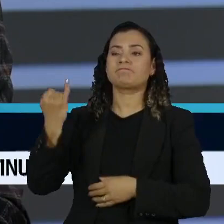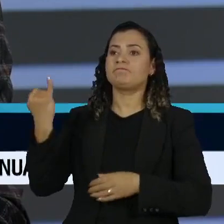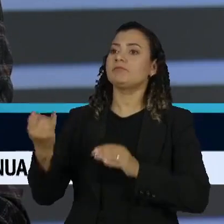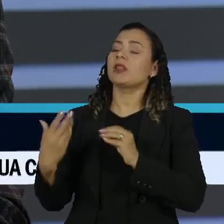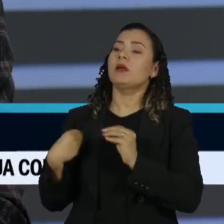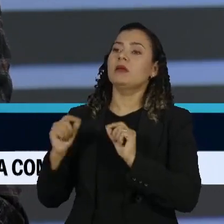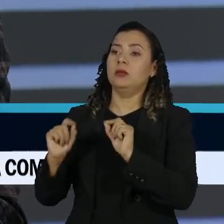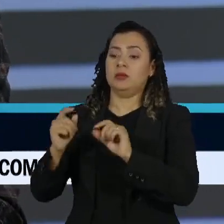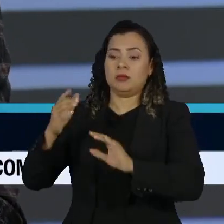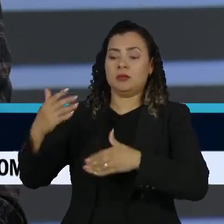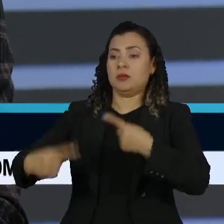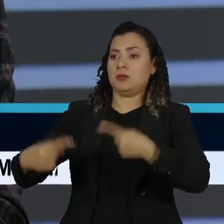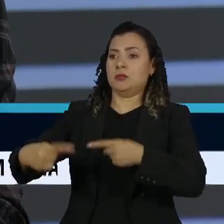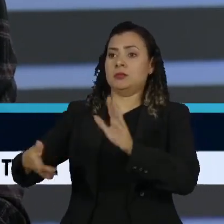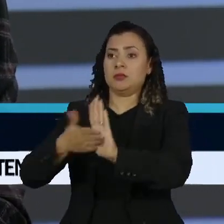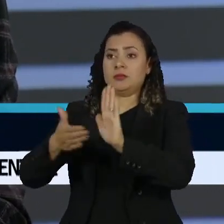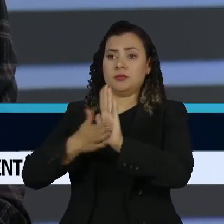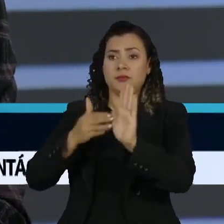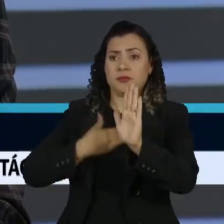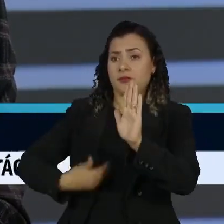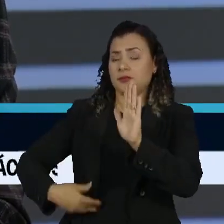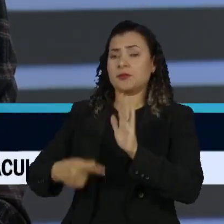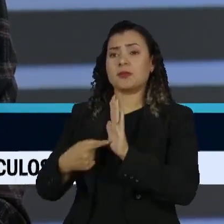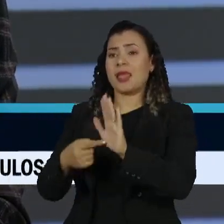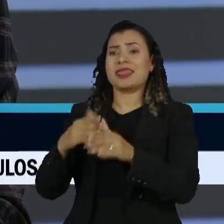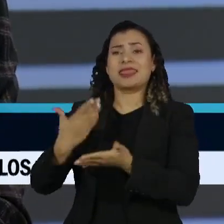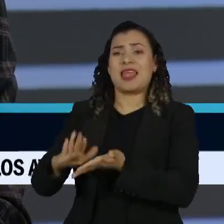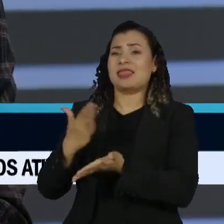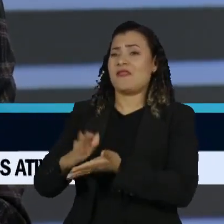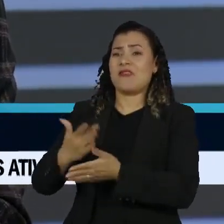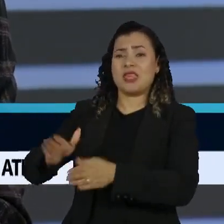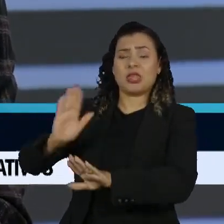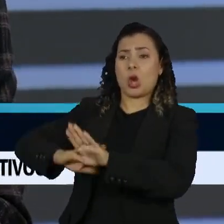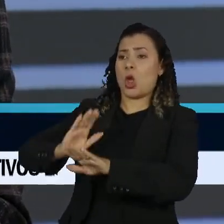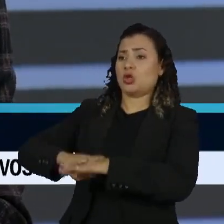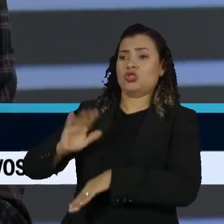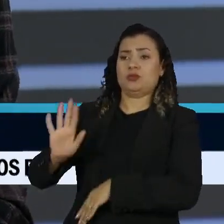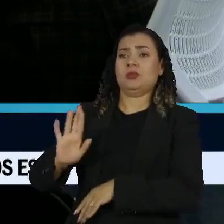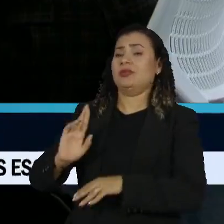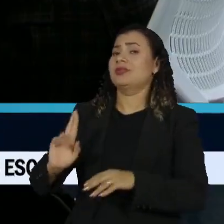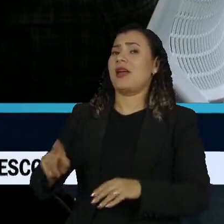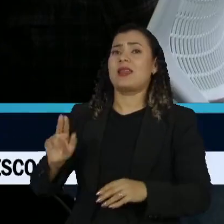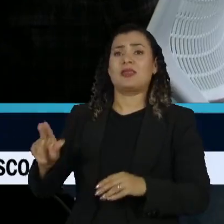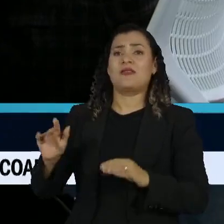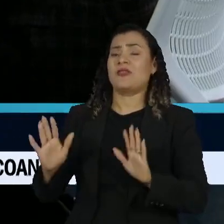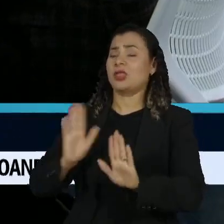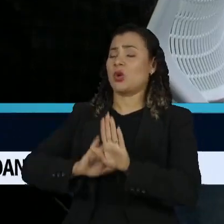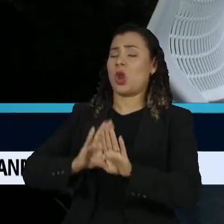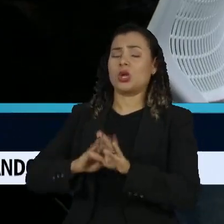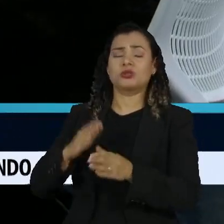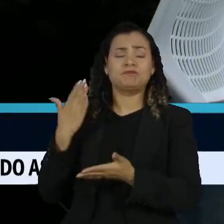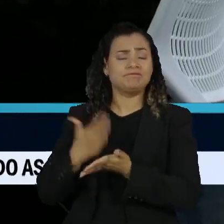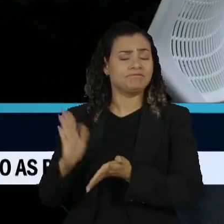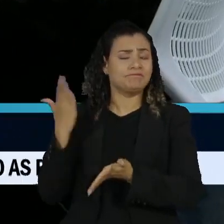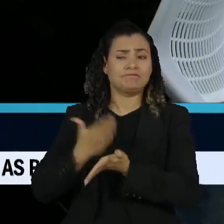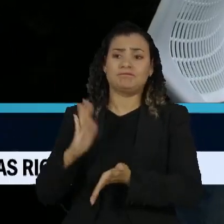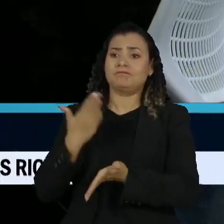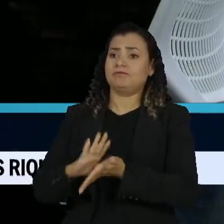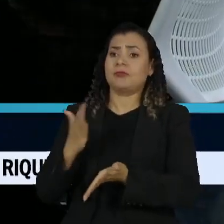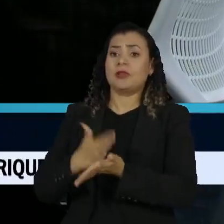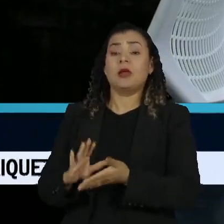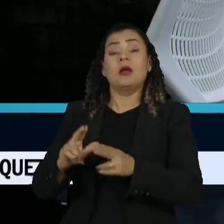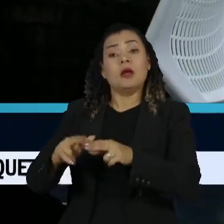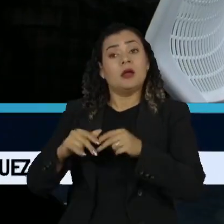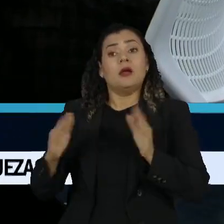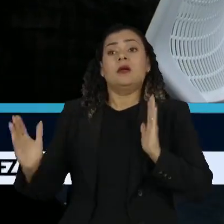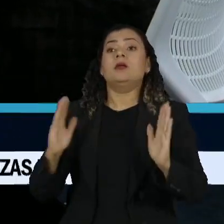públicas e tudo mais. Não tem nada a ver com viés, como a Vera Comer. Não tem nada a ver com viés ideológico. Então, para